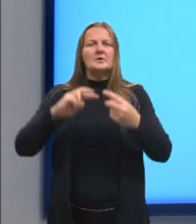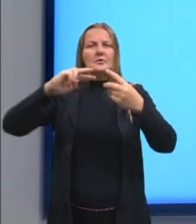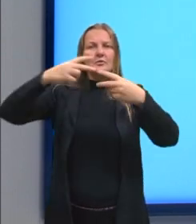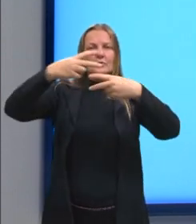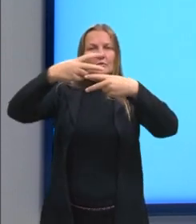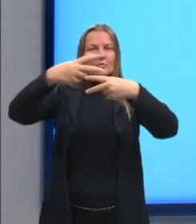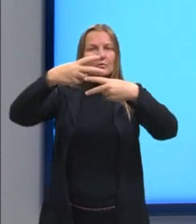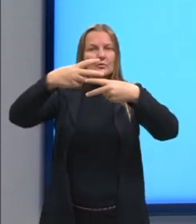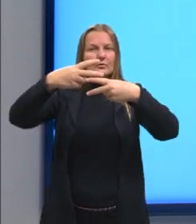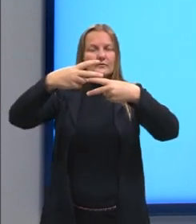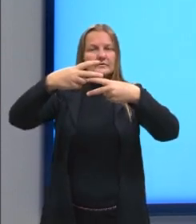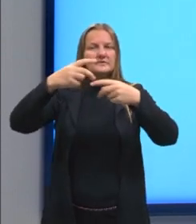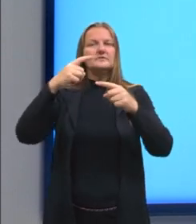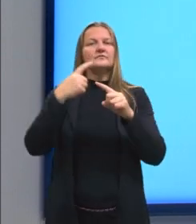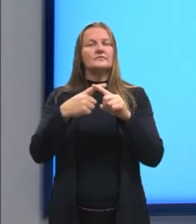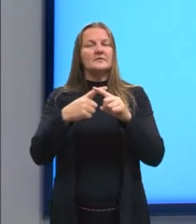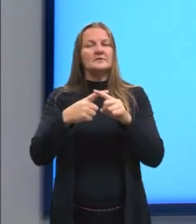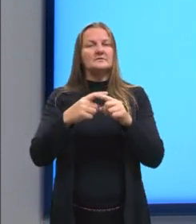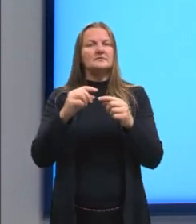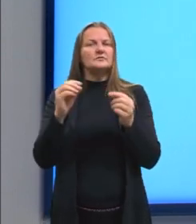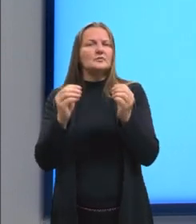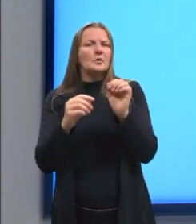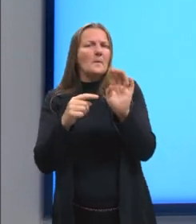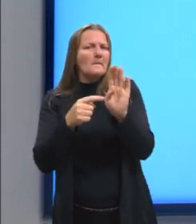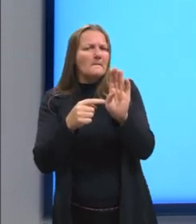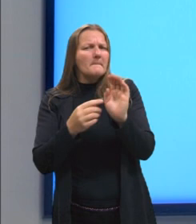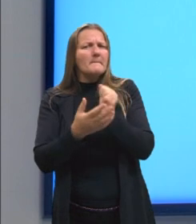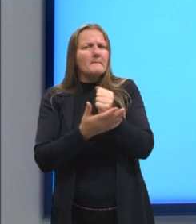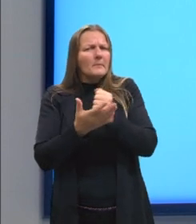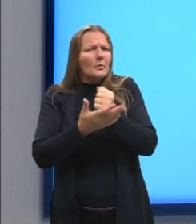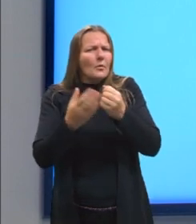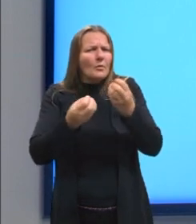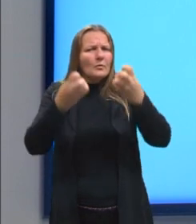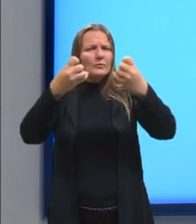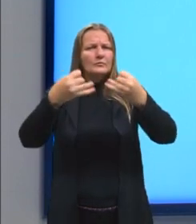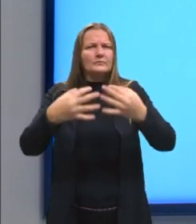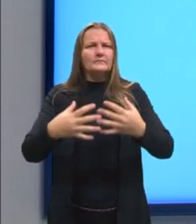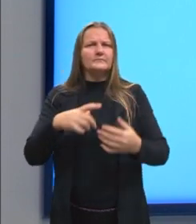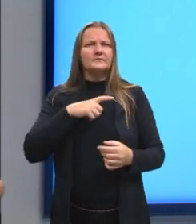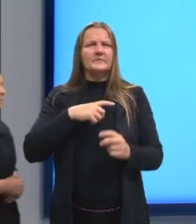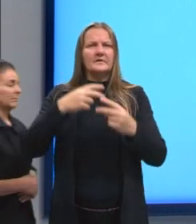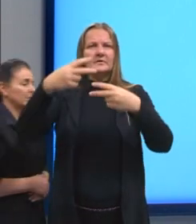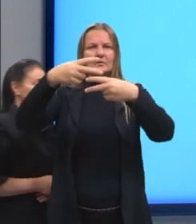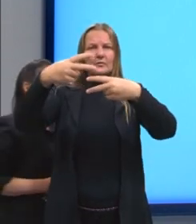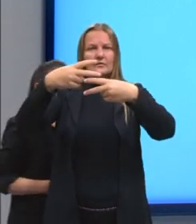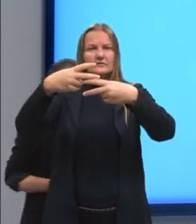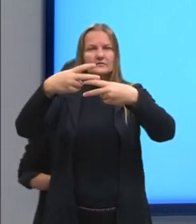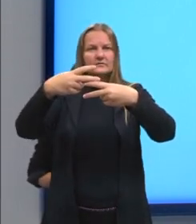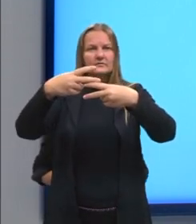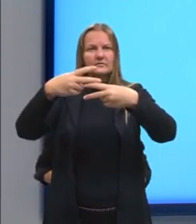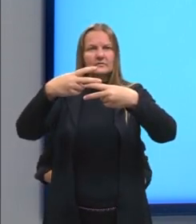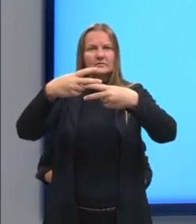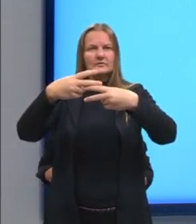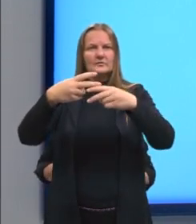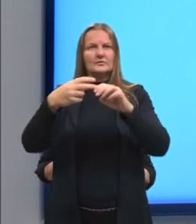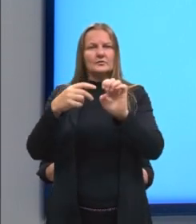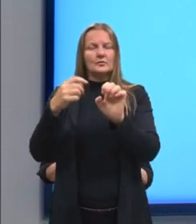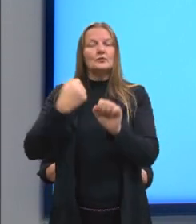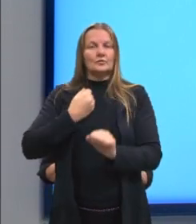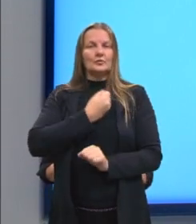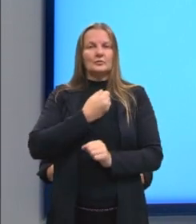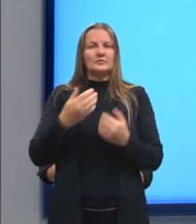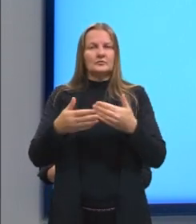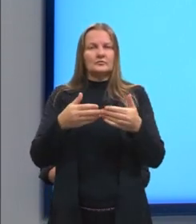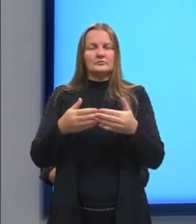e a parte literal. Basicamente, nós temos o coeficiente, que é um número,